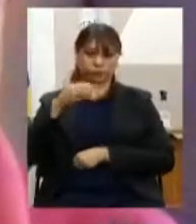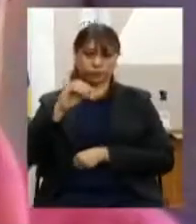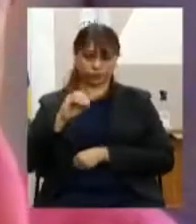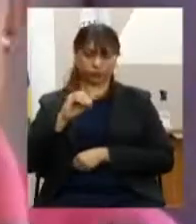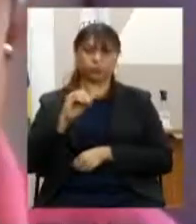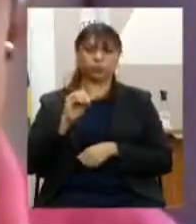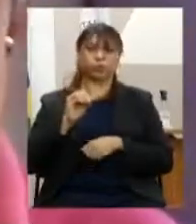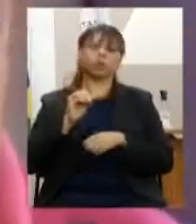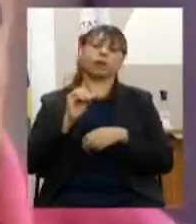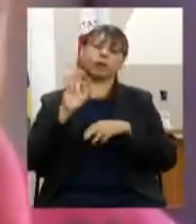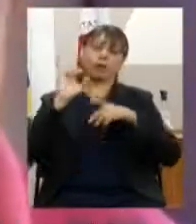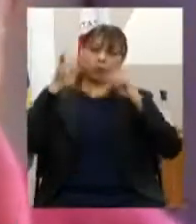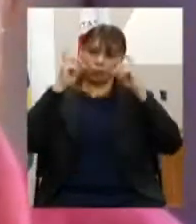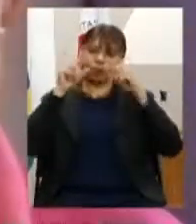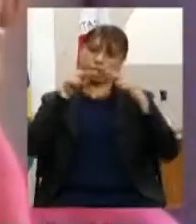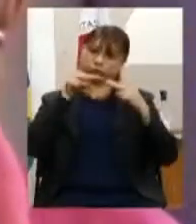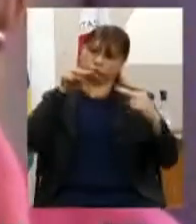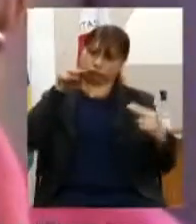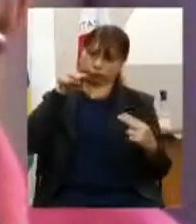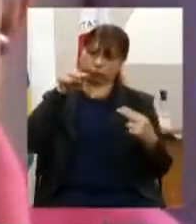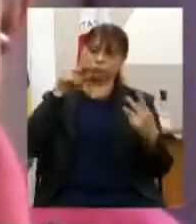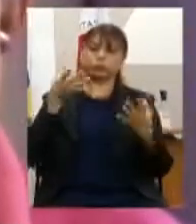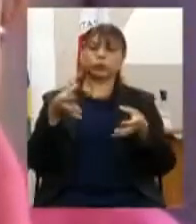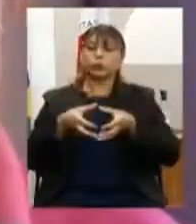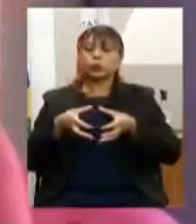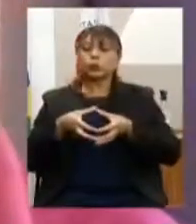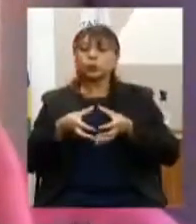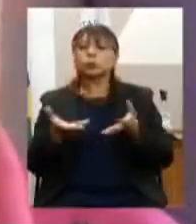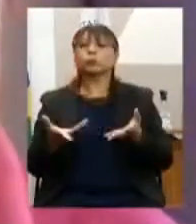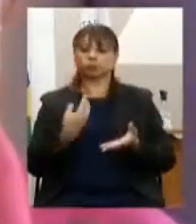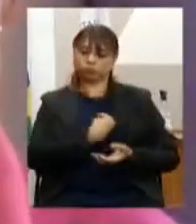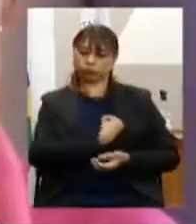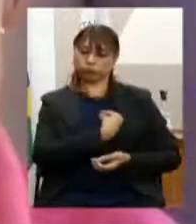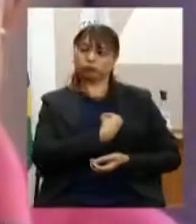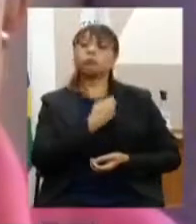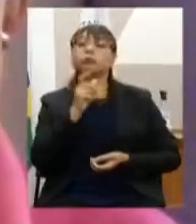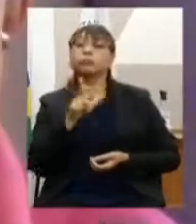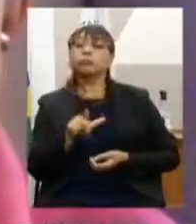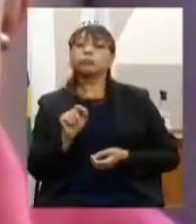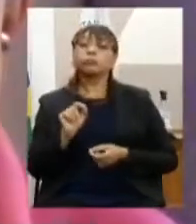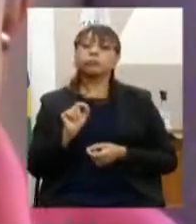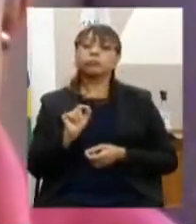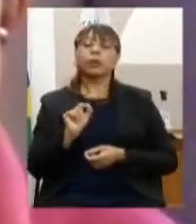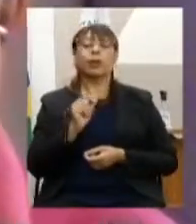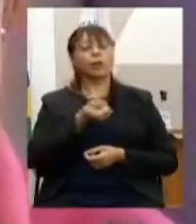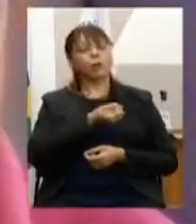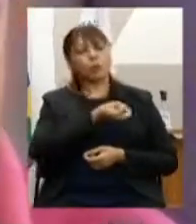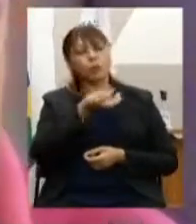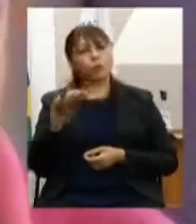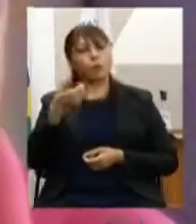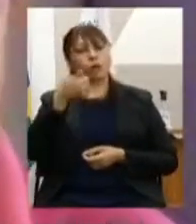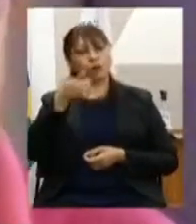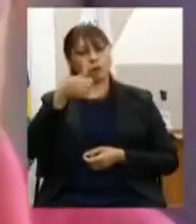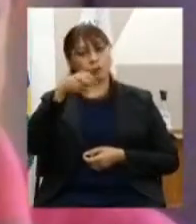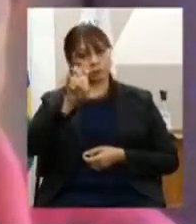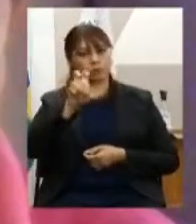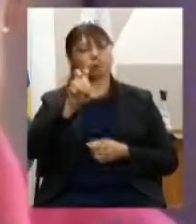reunião remota. O grupo de trabalho contou com a participação de 15 pessoas que